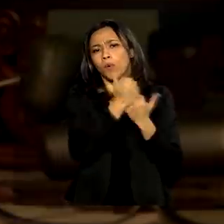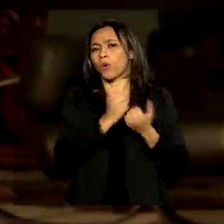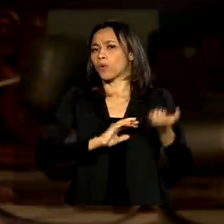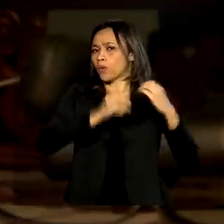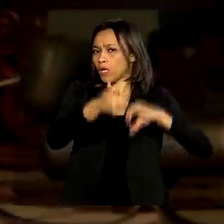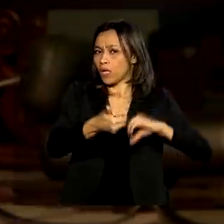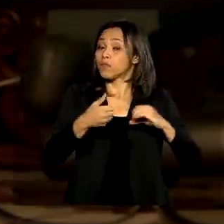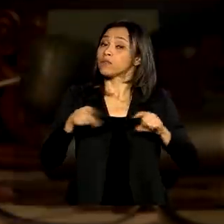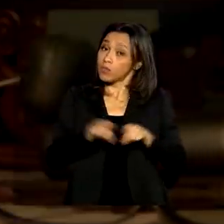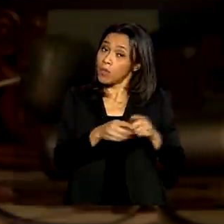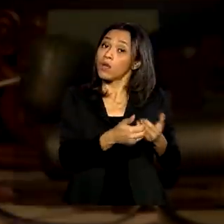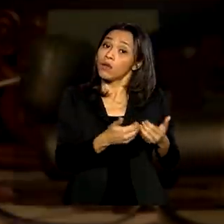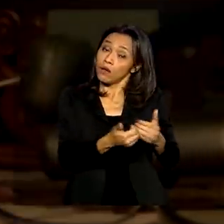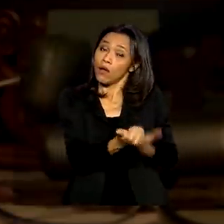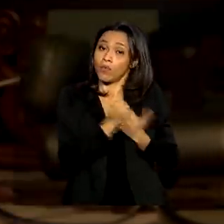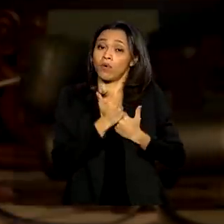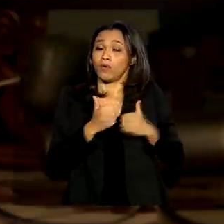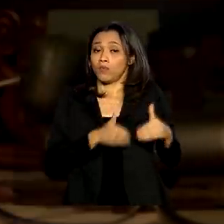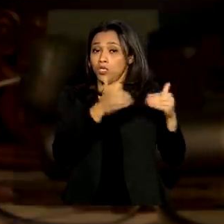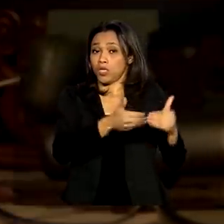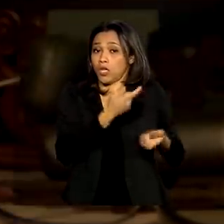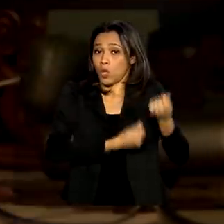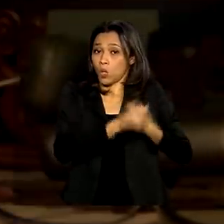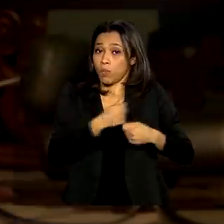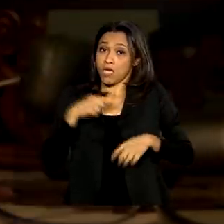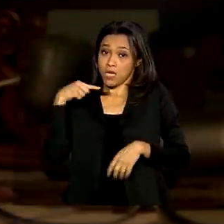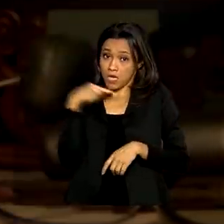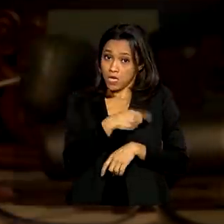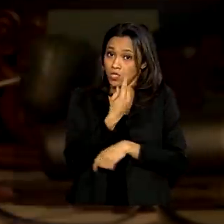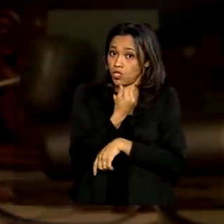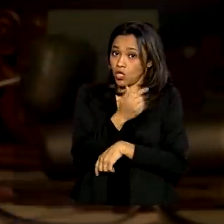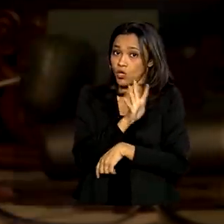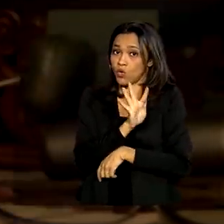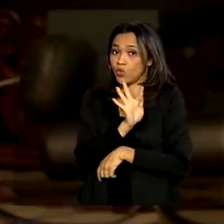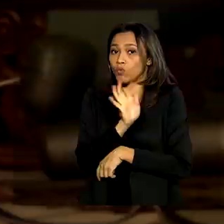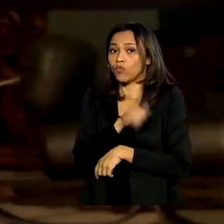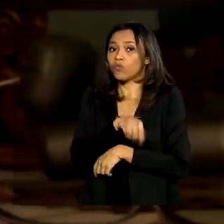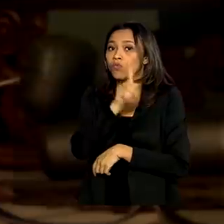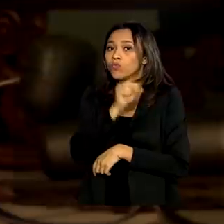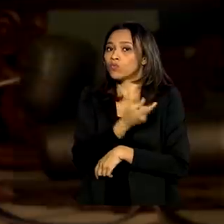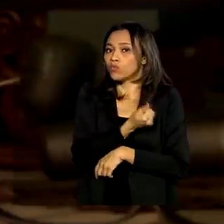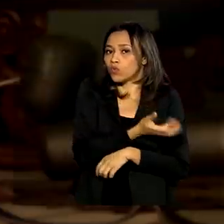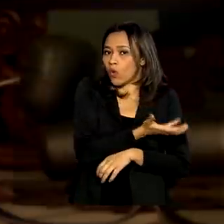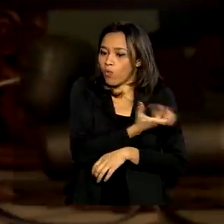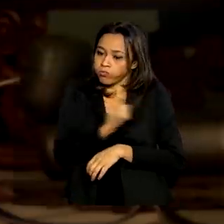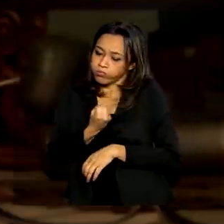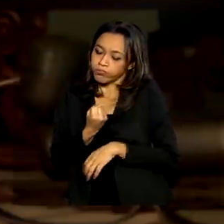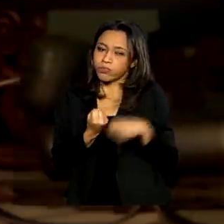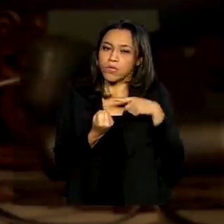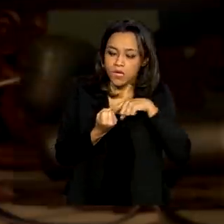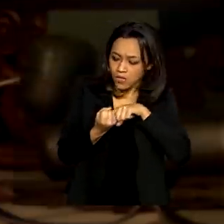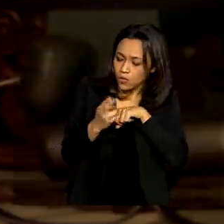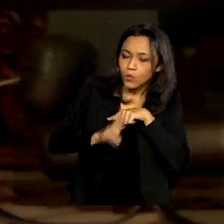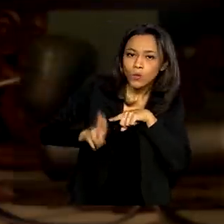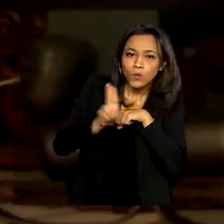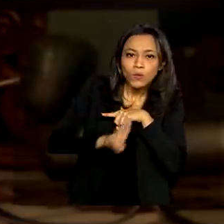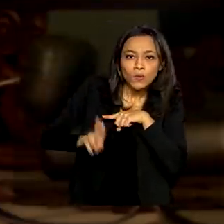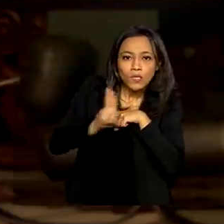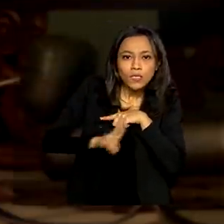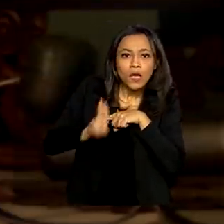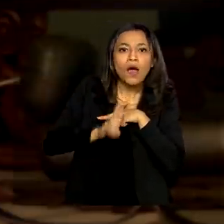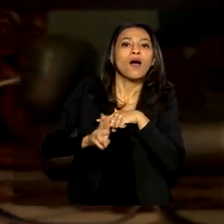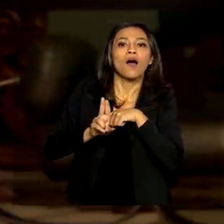Ministério da Economia, para que esse fundo seja liberado de forma que nós possamos utilizar isso como investimento para